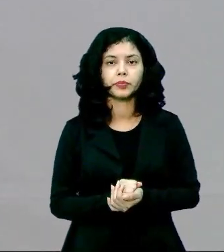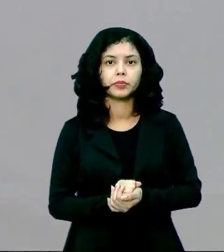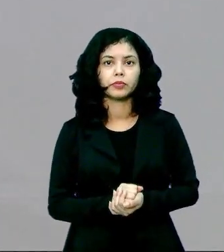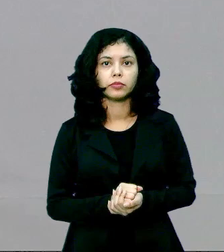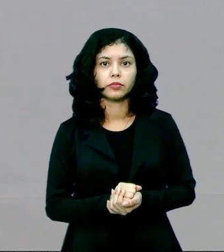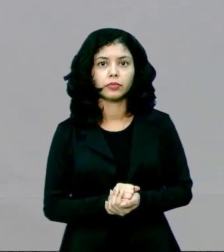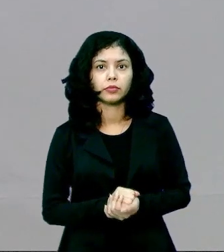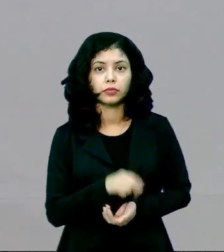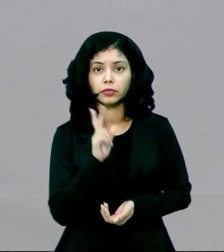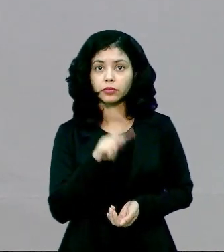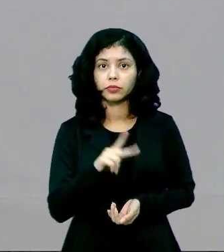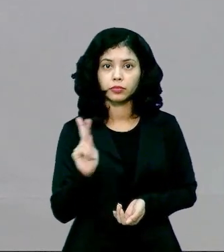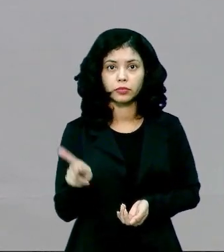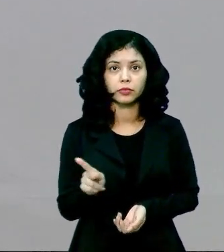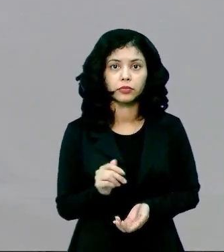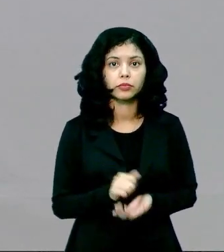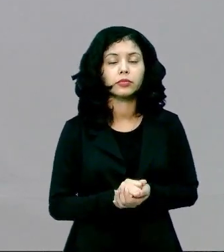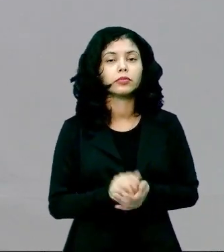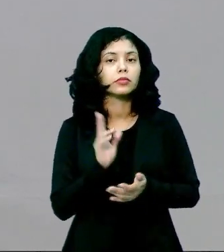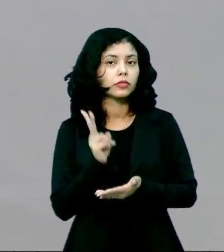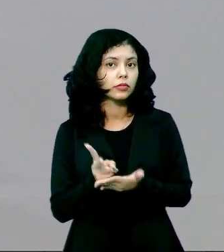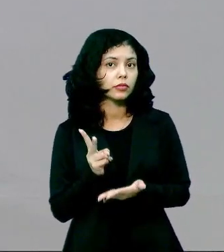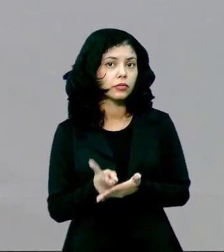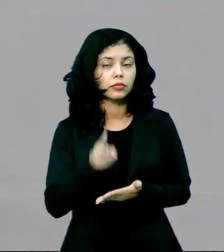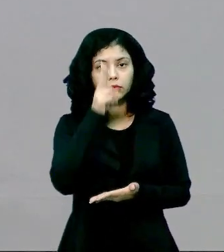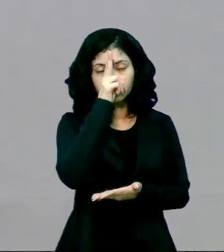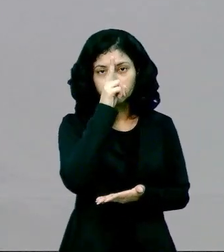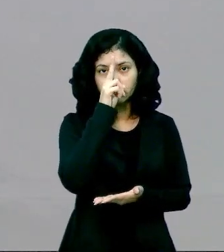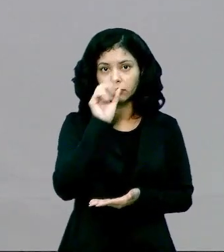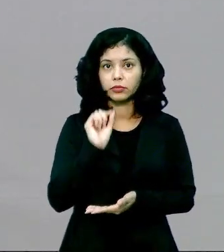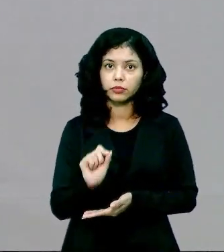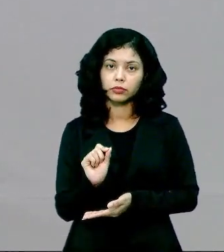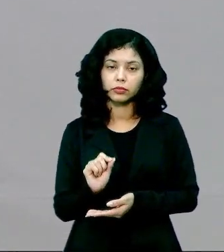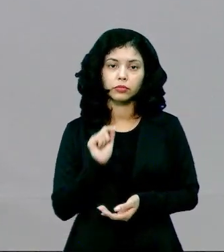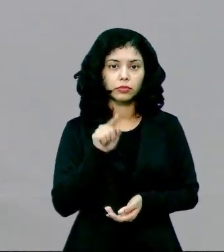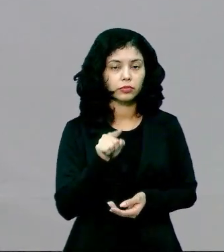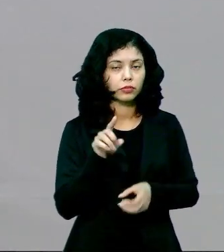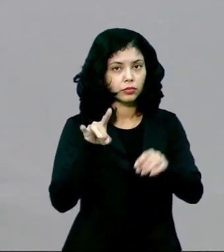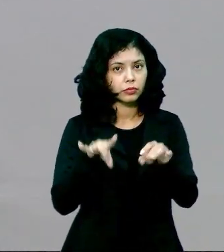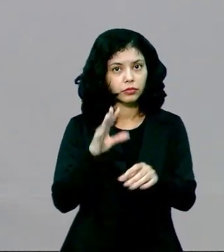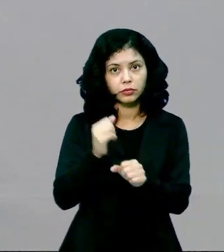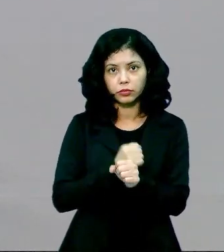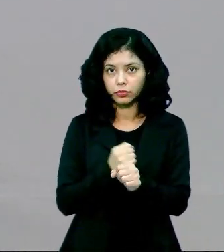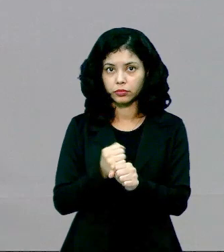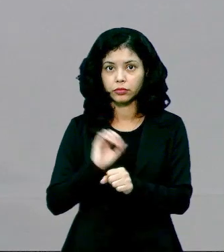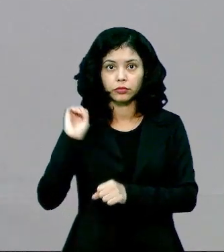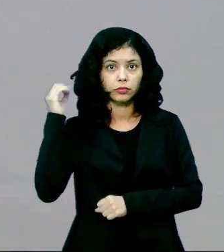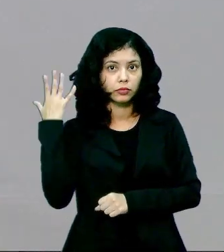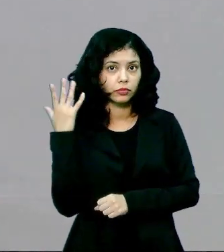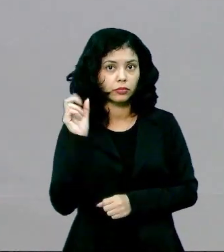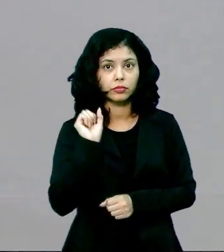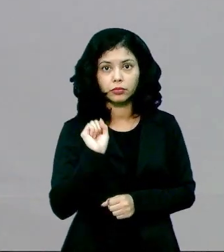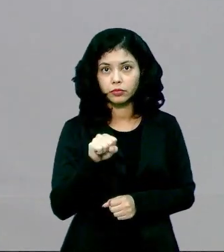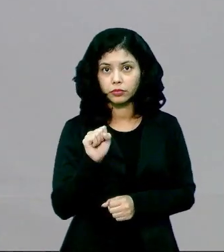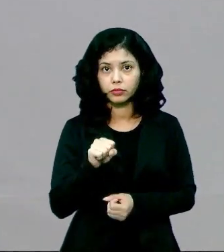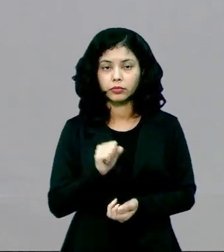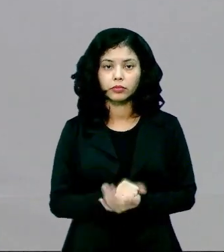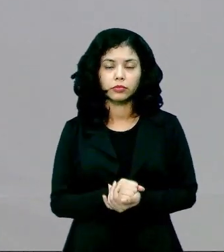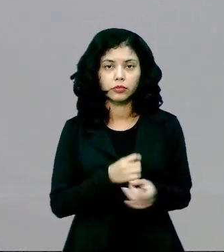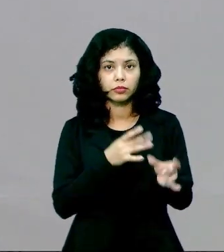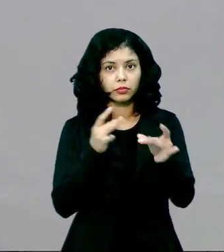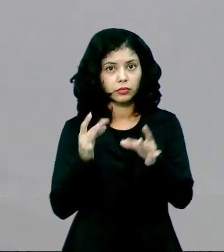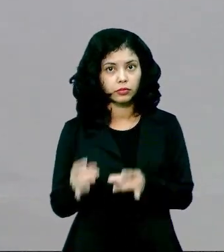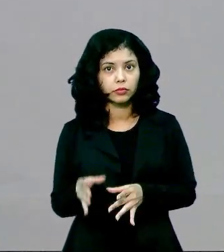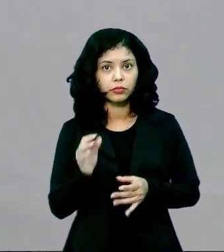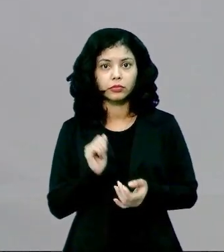deste professor, ele sempre ressalta que nesses últimos anos ocorreu, sim, no mercado